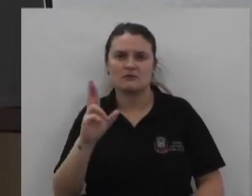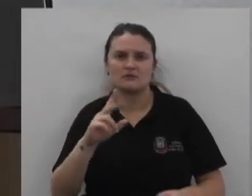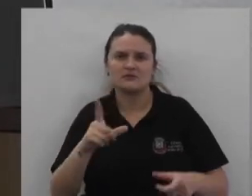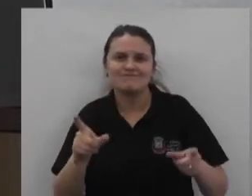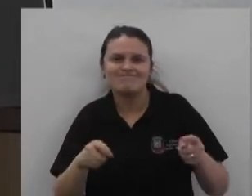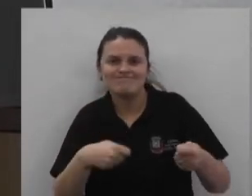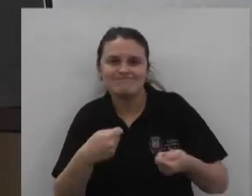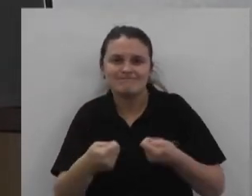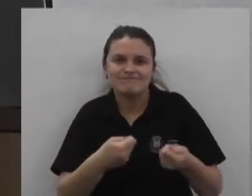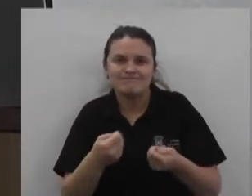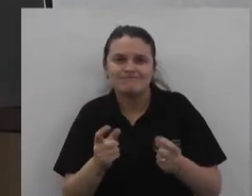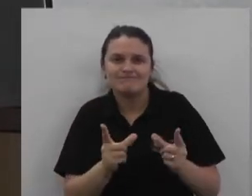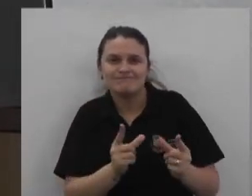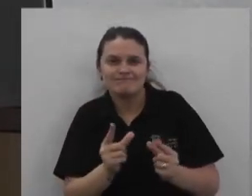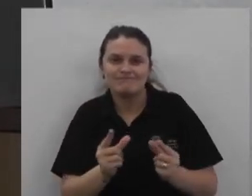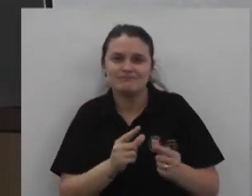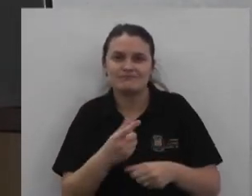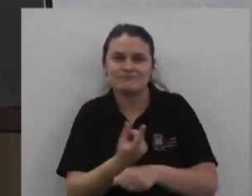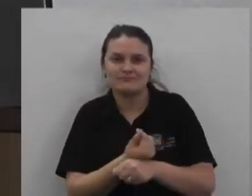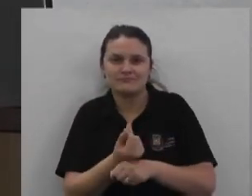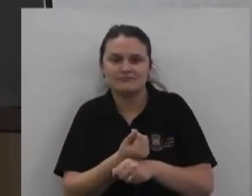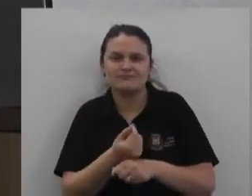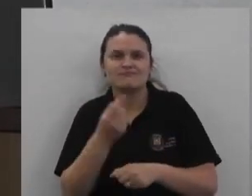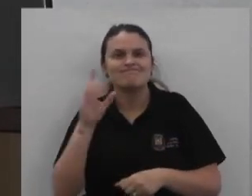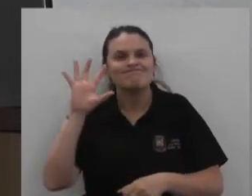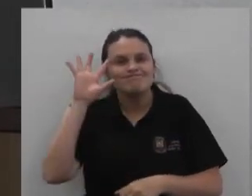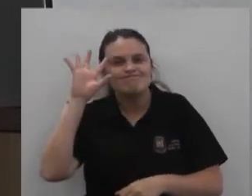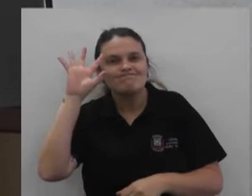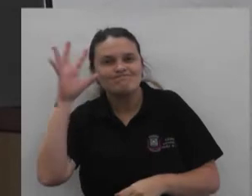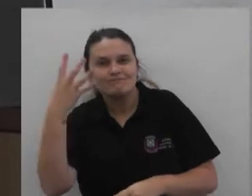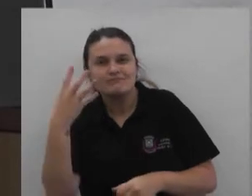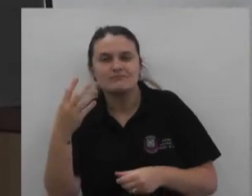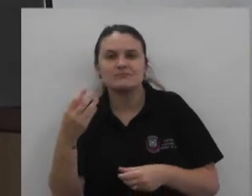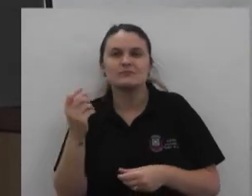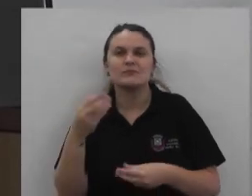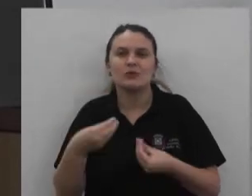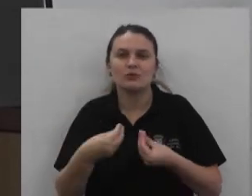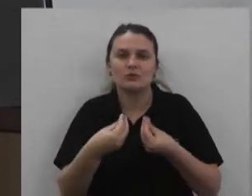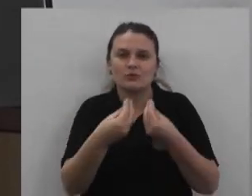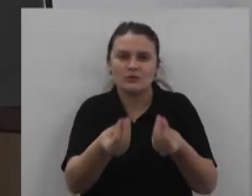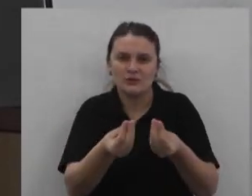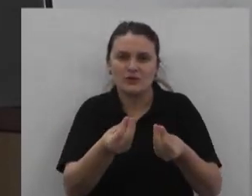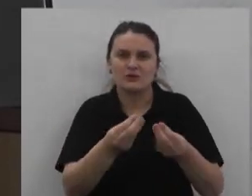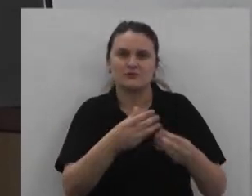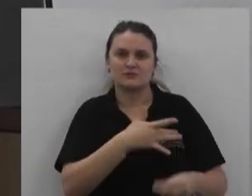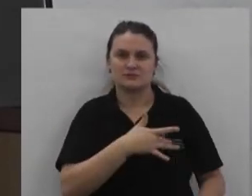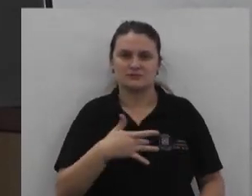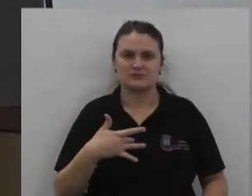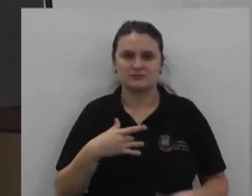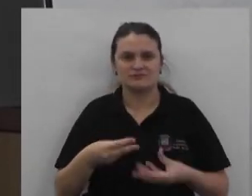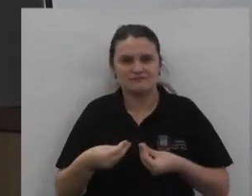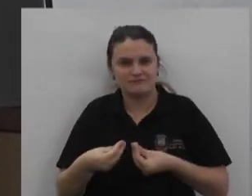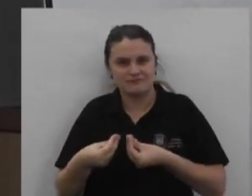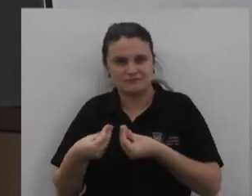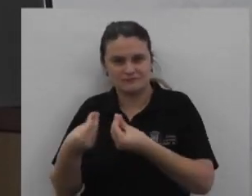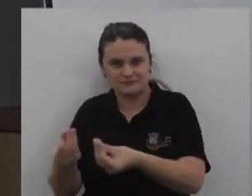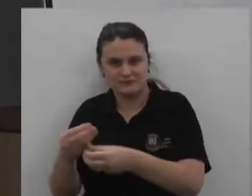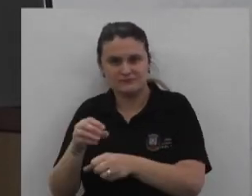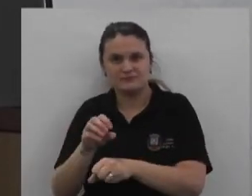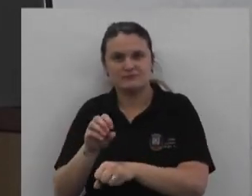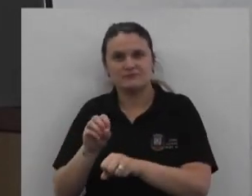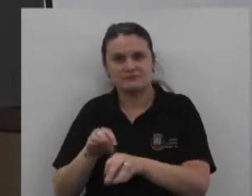economizados E eles resolveram reverter Para o que? Para a área da saúde E a área da educação E a gente sabe